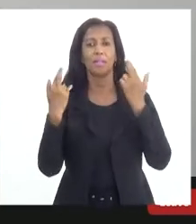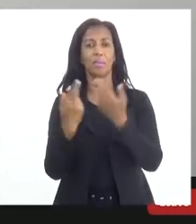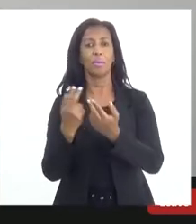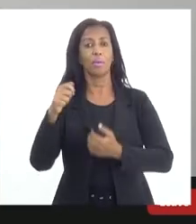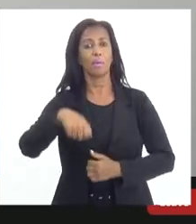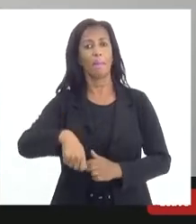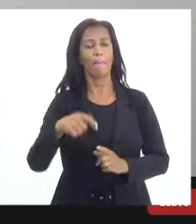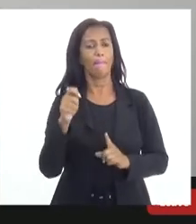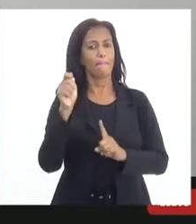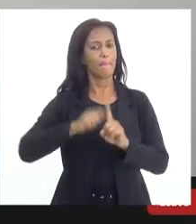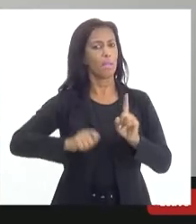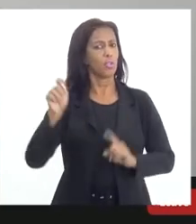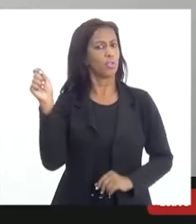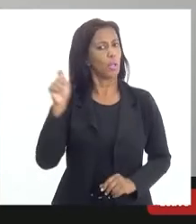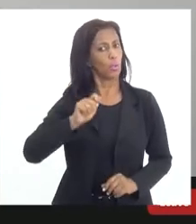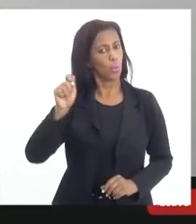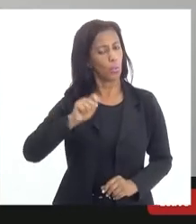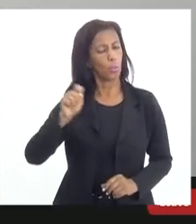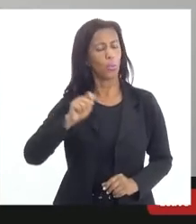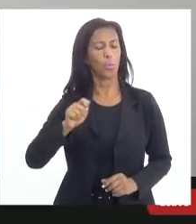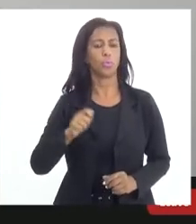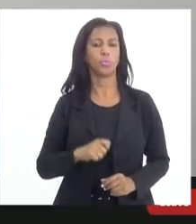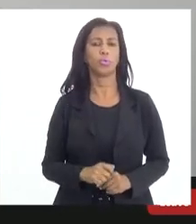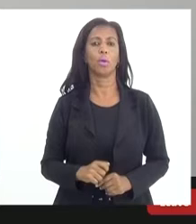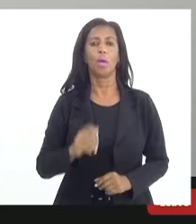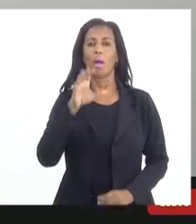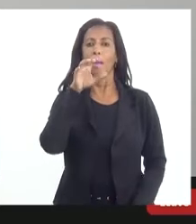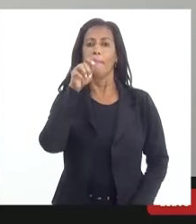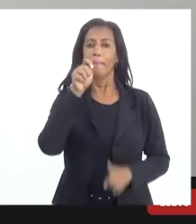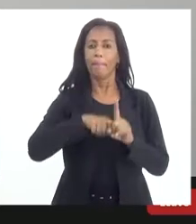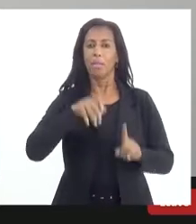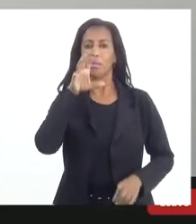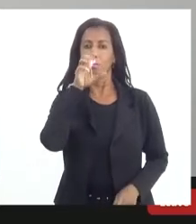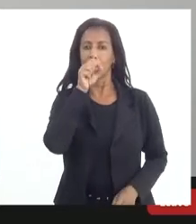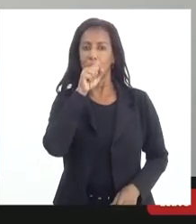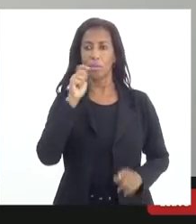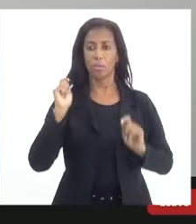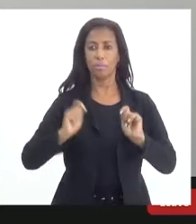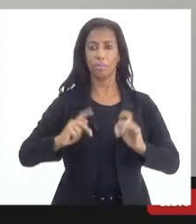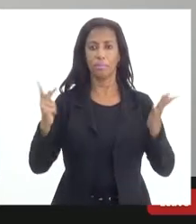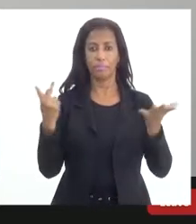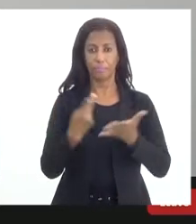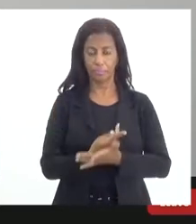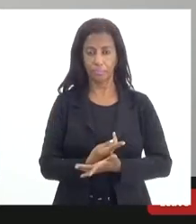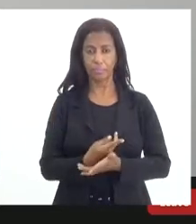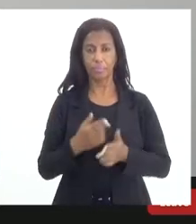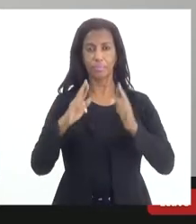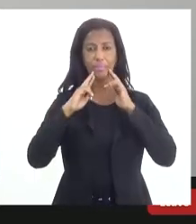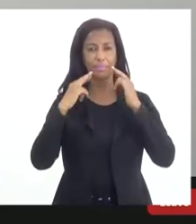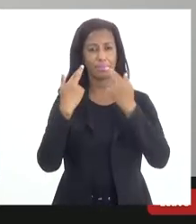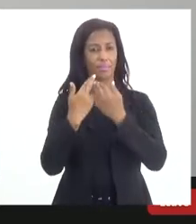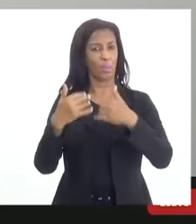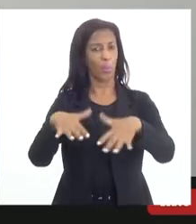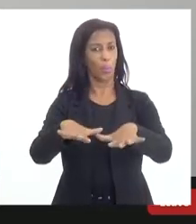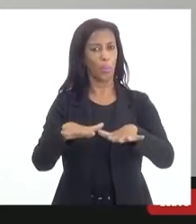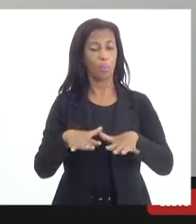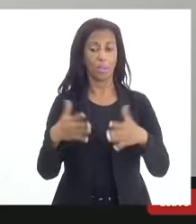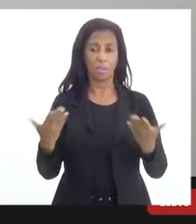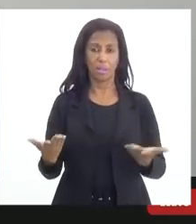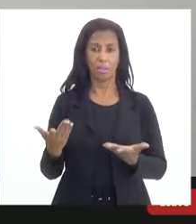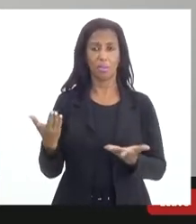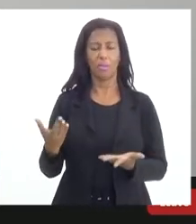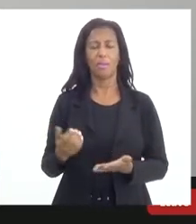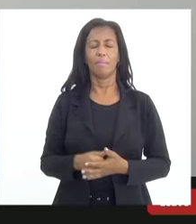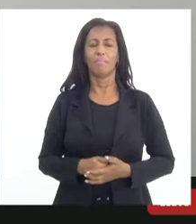agosto, simbolicamente, claro, no mês do agosto do laranja, gente pudesse realizar esta audiência pública. Então, deputada Marta Rocha,